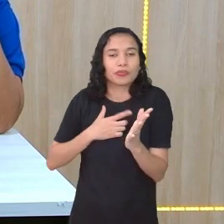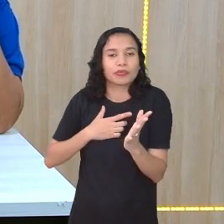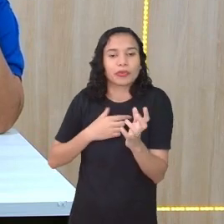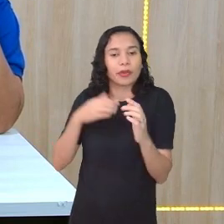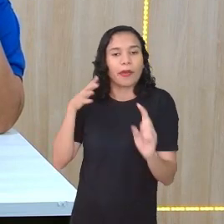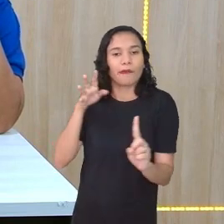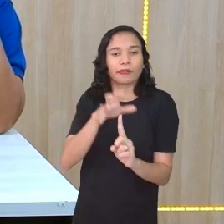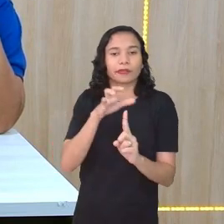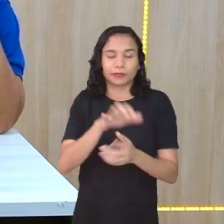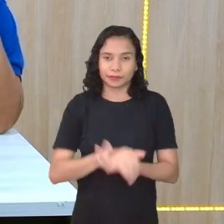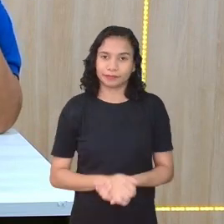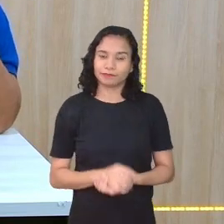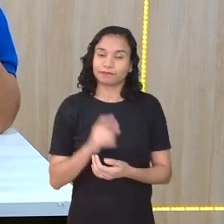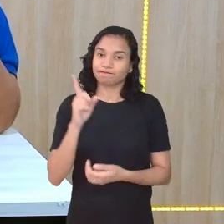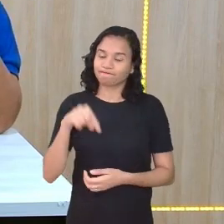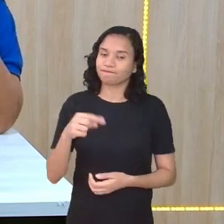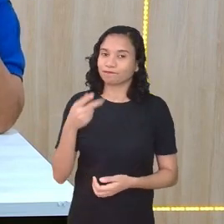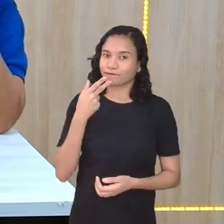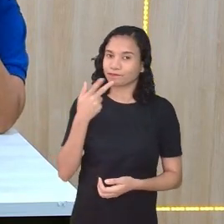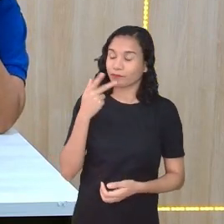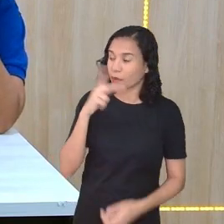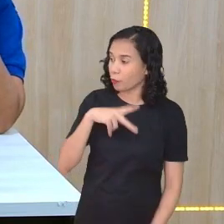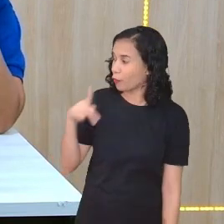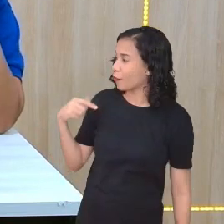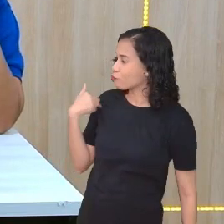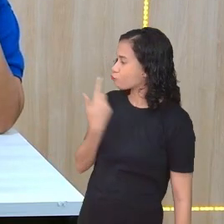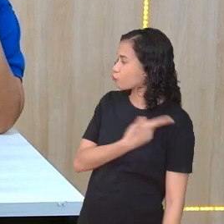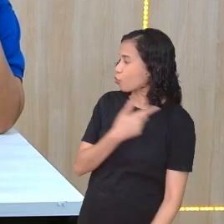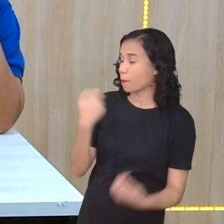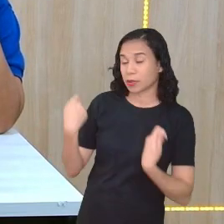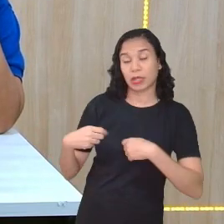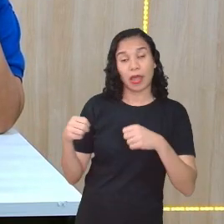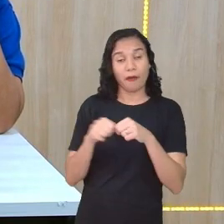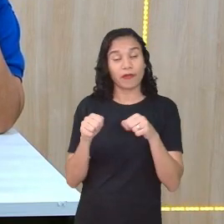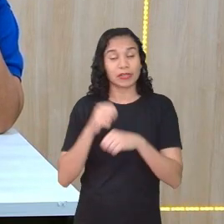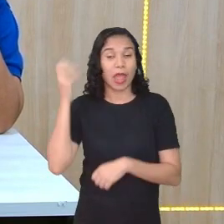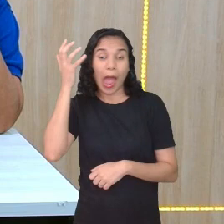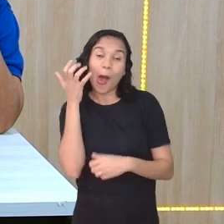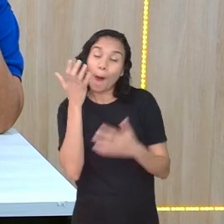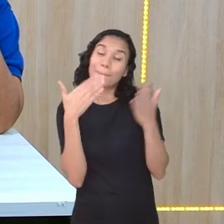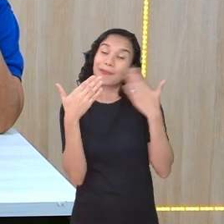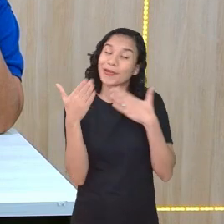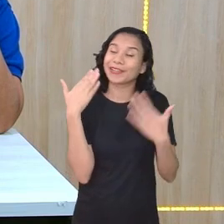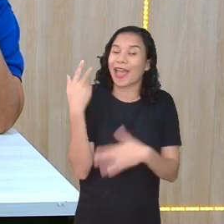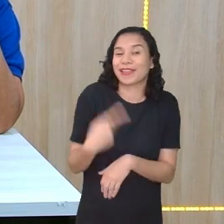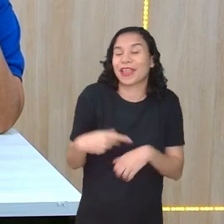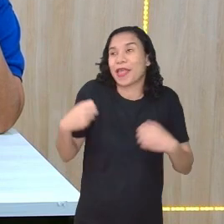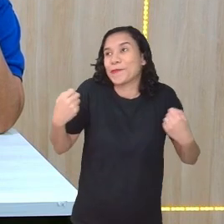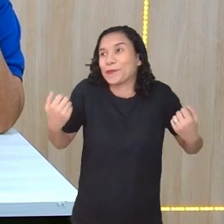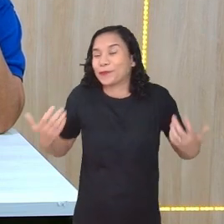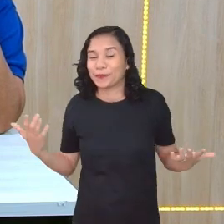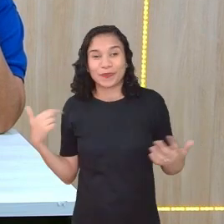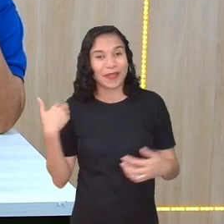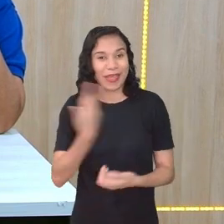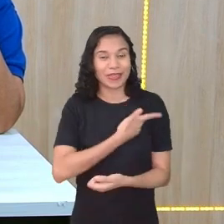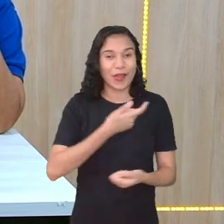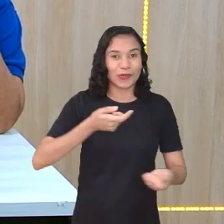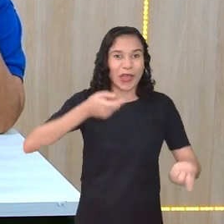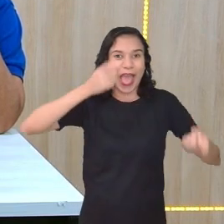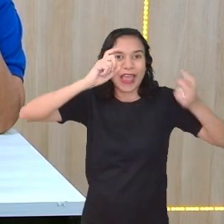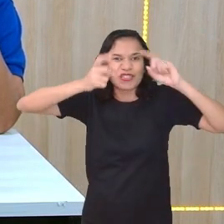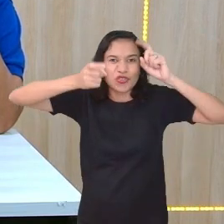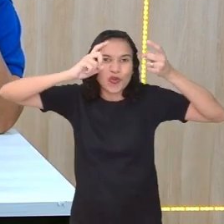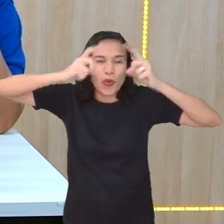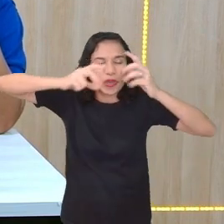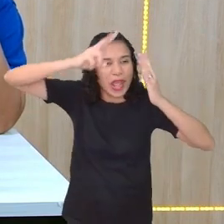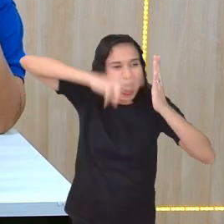né? Exatamente. Eu acho, professora, que a gente deveria fazer um podcast aqui da Imagem, né? Pode ser. Para a gente discutir histórias.